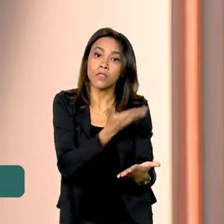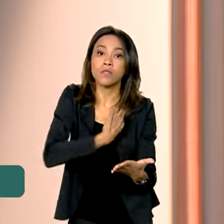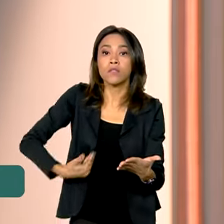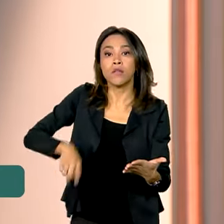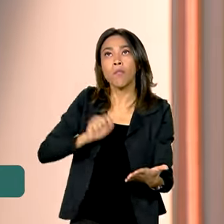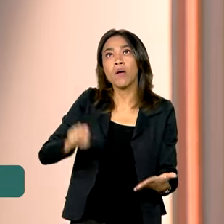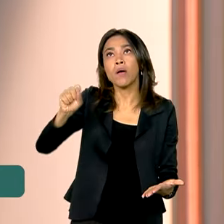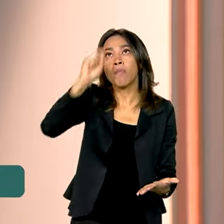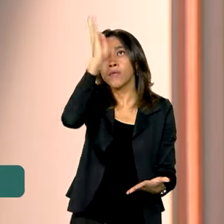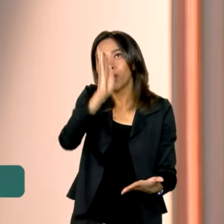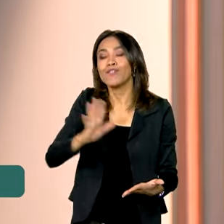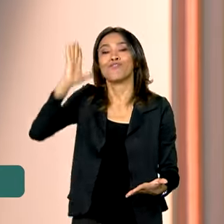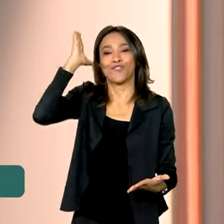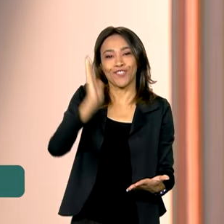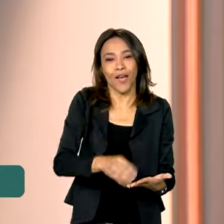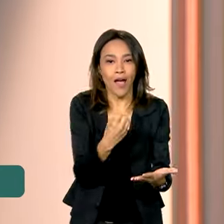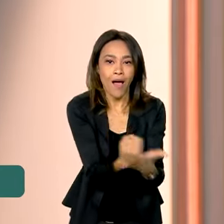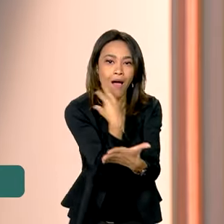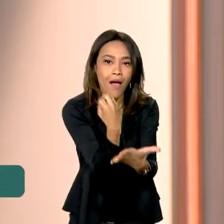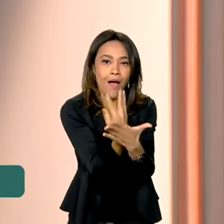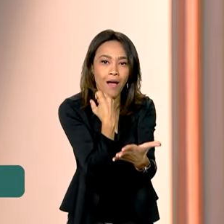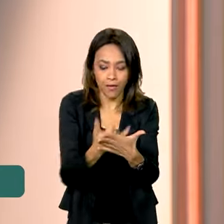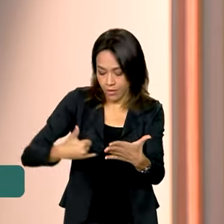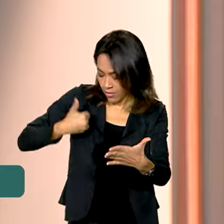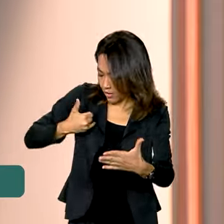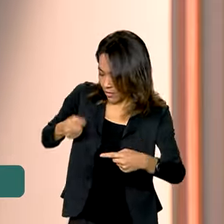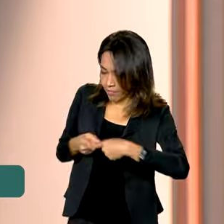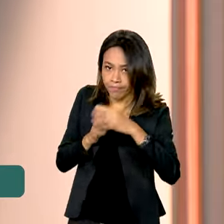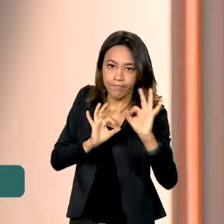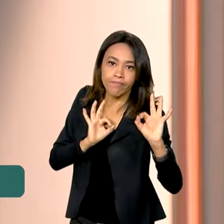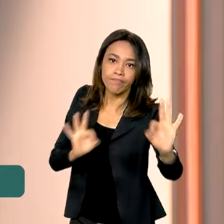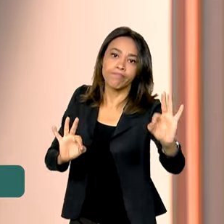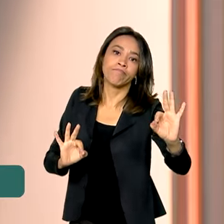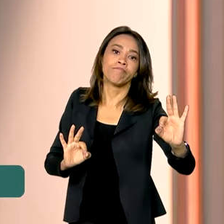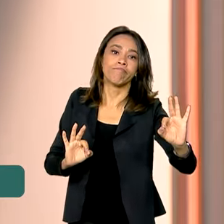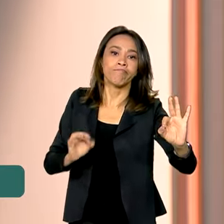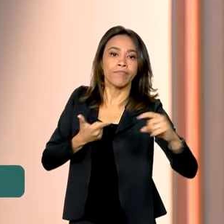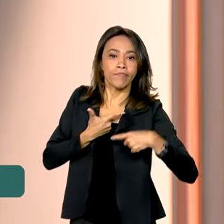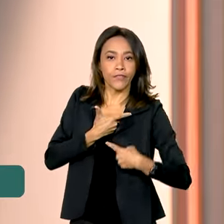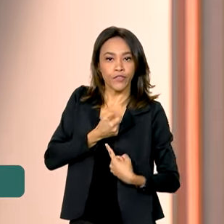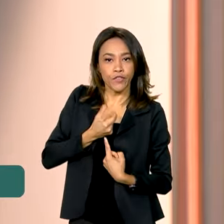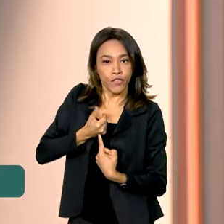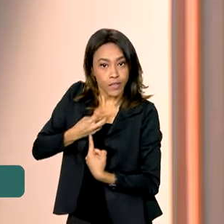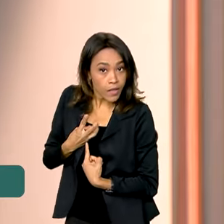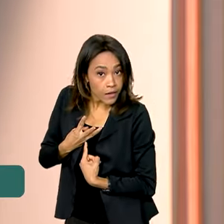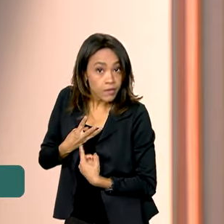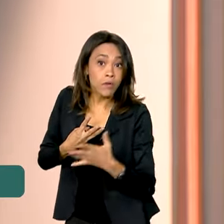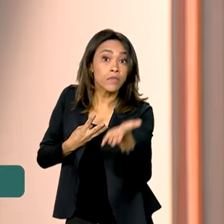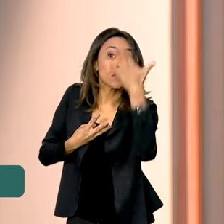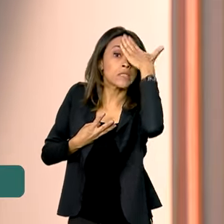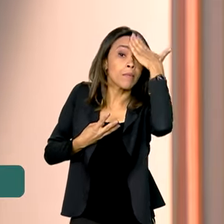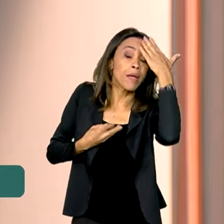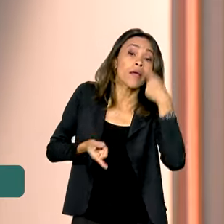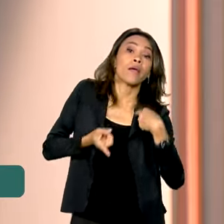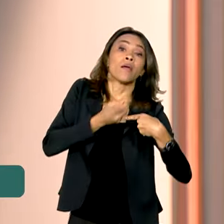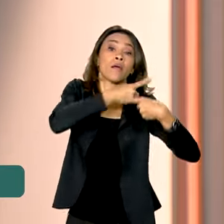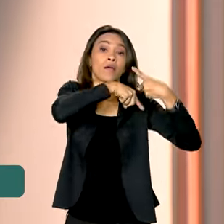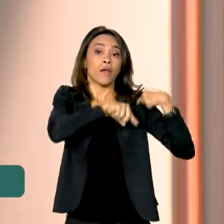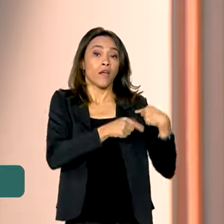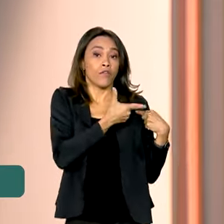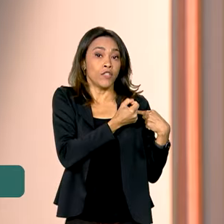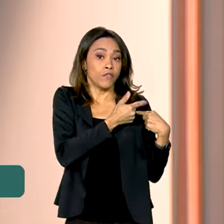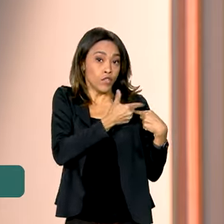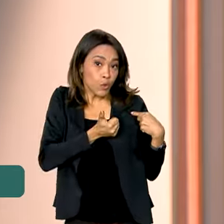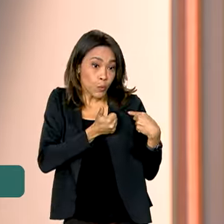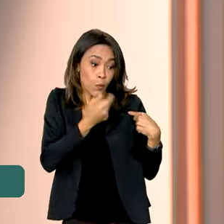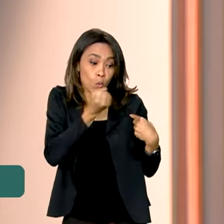país foram alfabetizadas na idade certa, em 2023. Para você ter uma ideia, em 2021, esse número